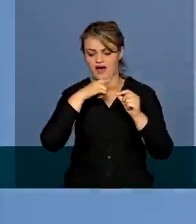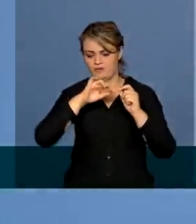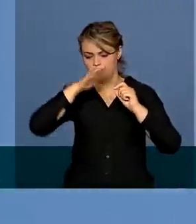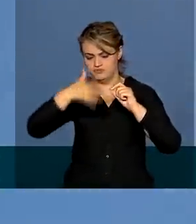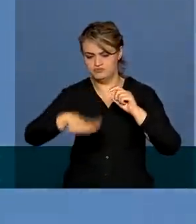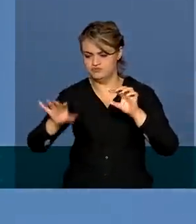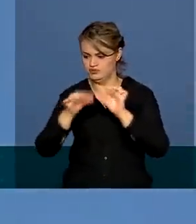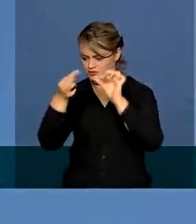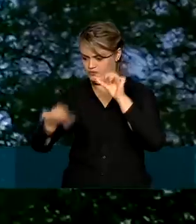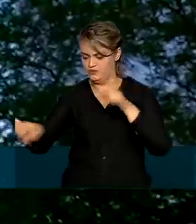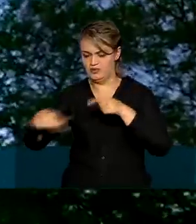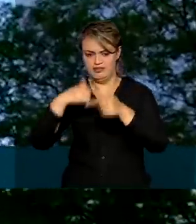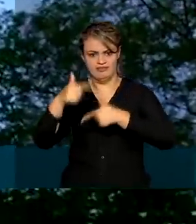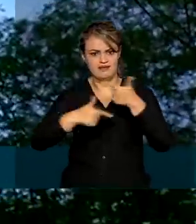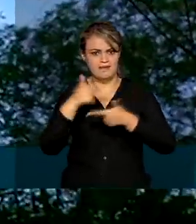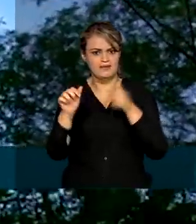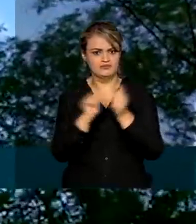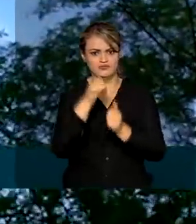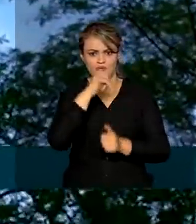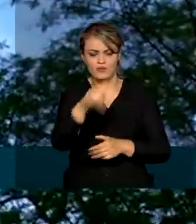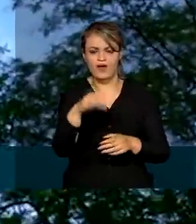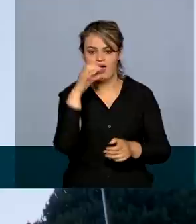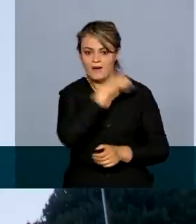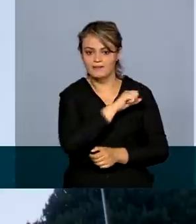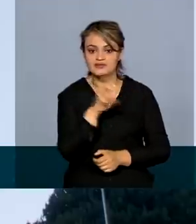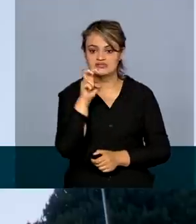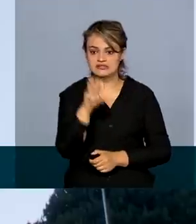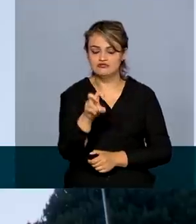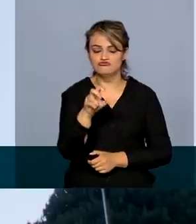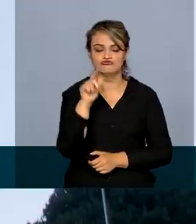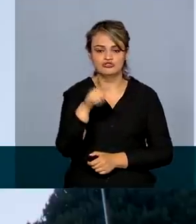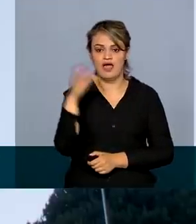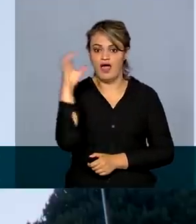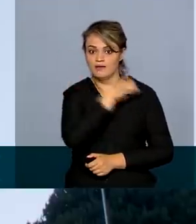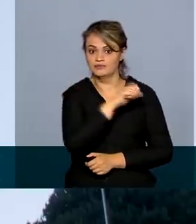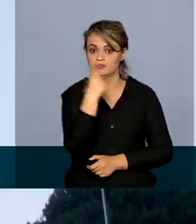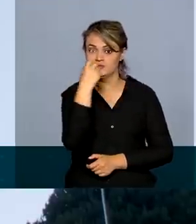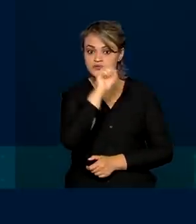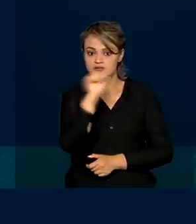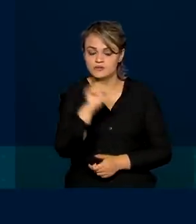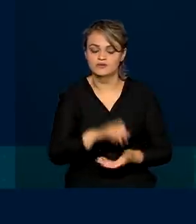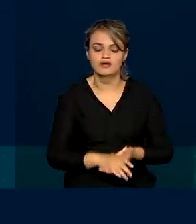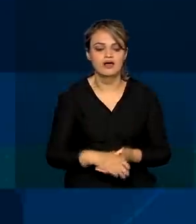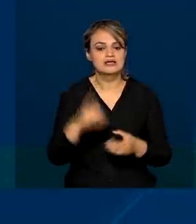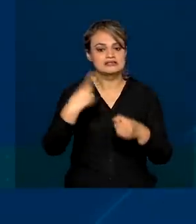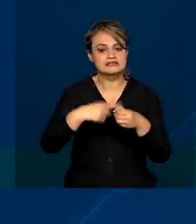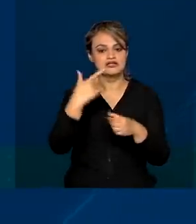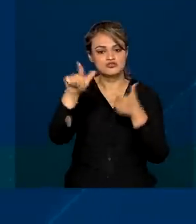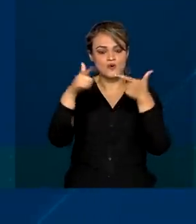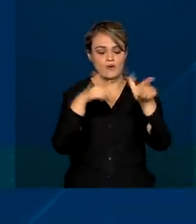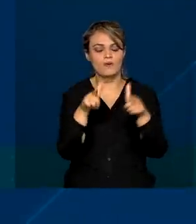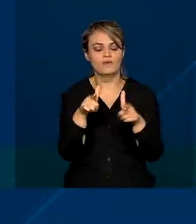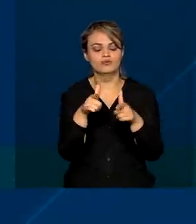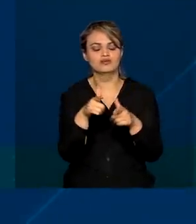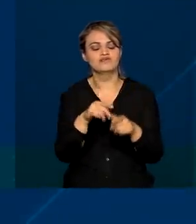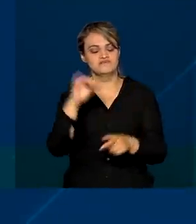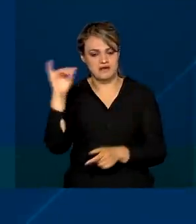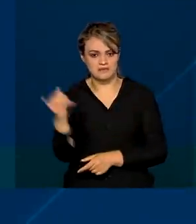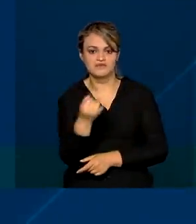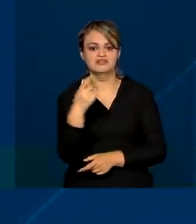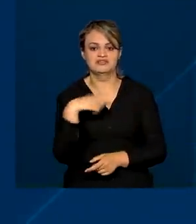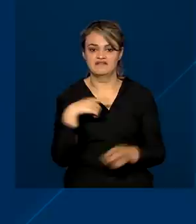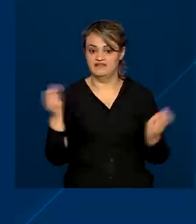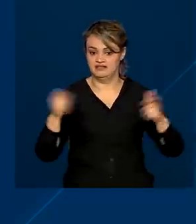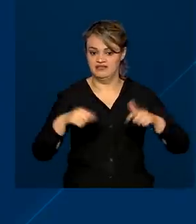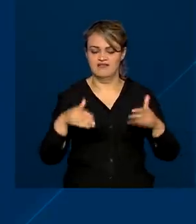100 gigabytes por segundo. Outras quatro cidades do Nordeste serão conectadas a essa rede até o